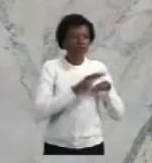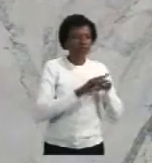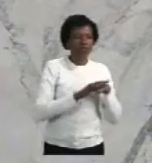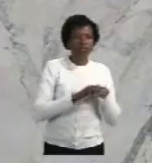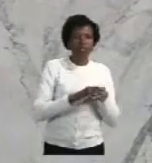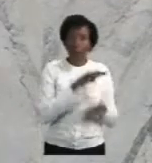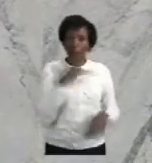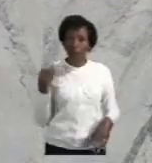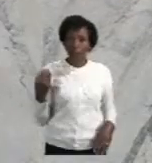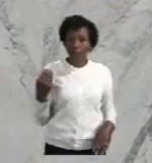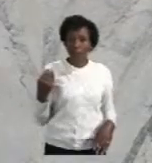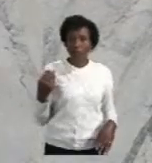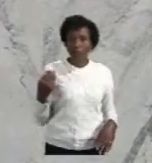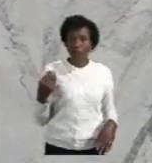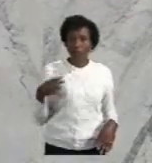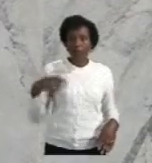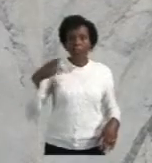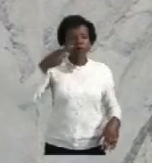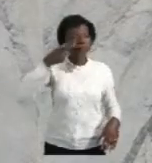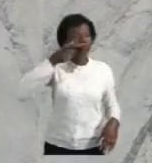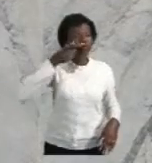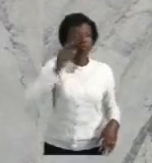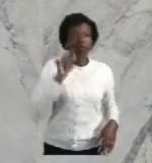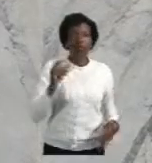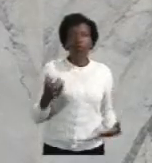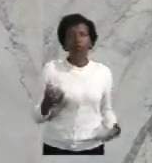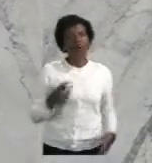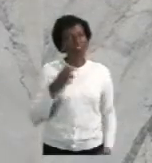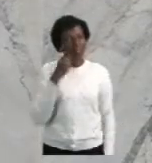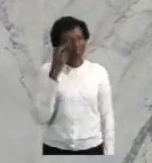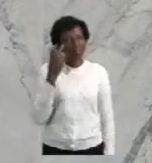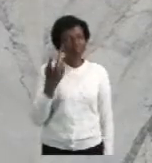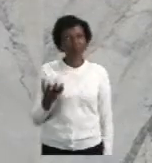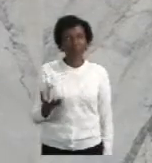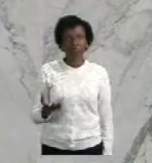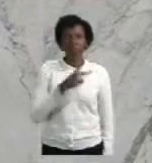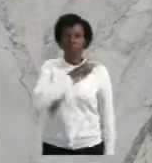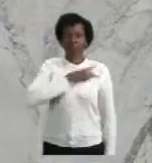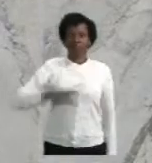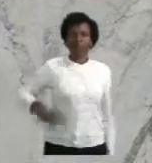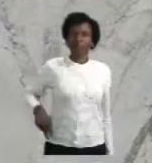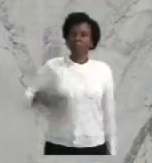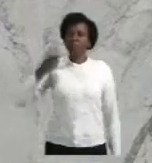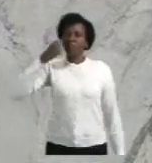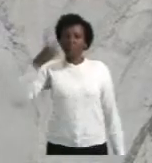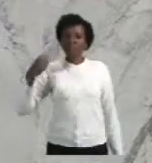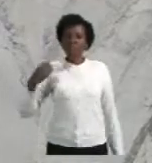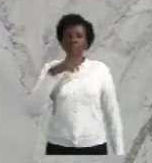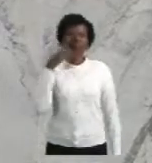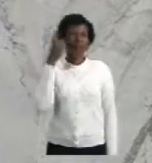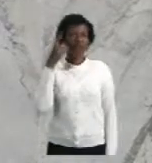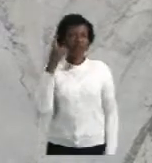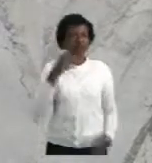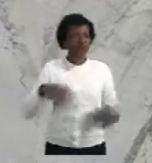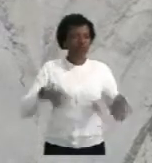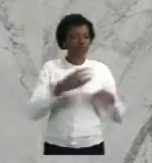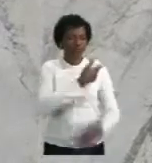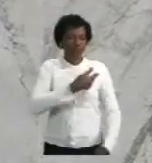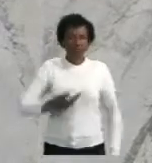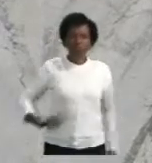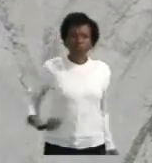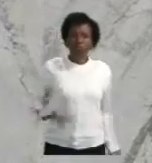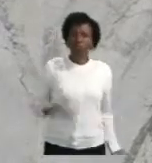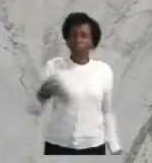falecerem para depois ver o que vão fazer? É uma pouca vergonha isso. Nosso presidente, senadores, deputados, governadores, nós,